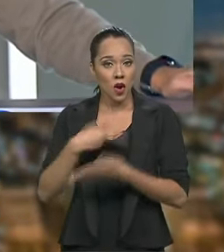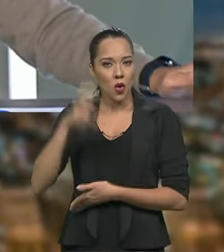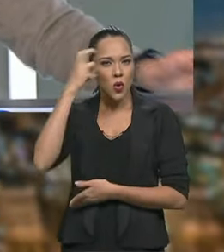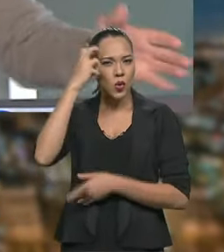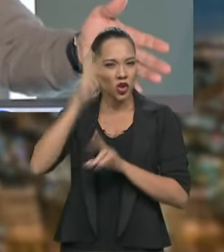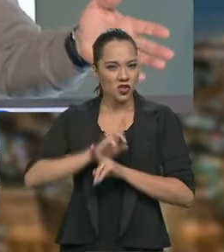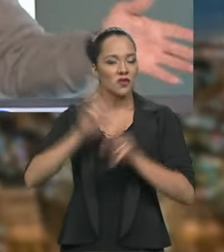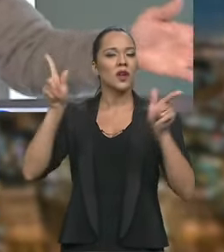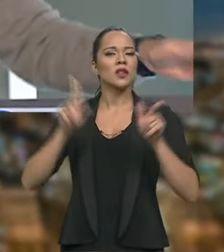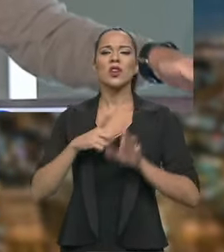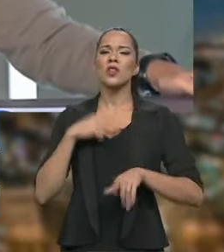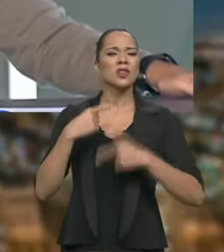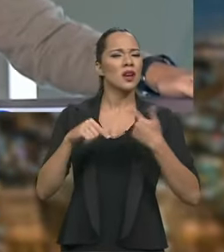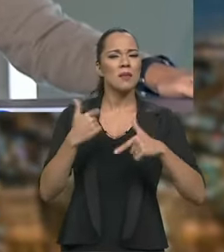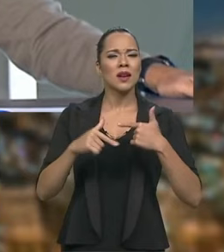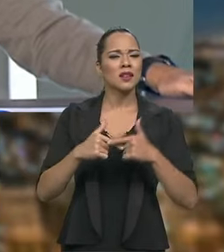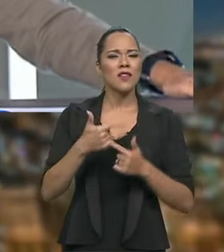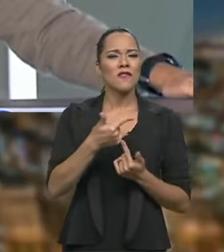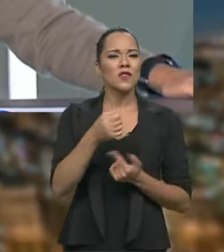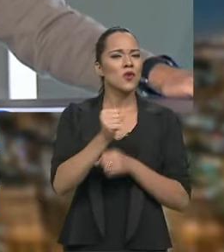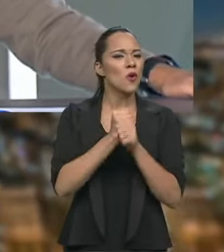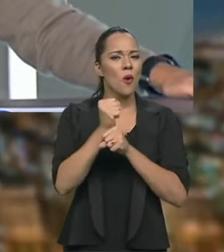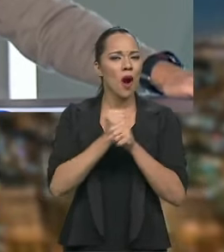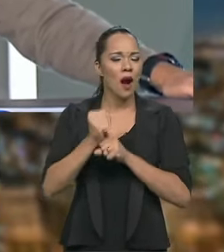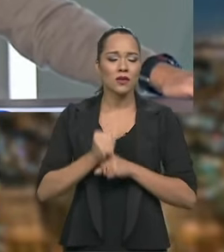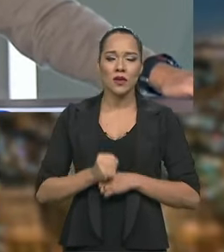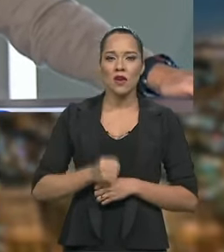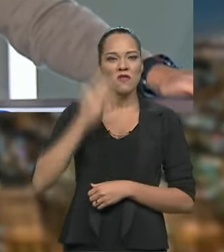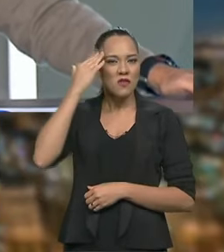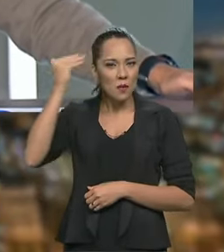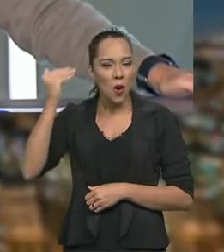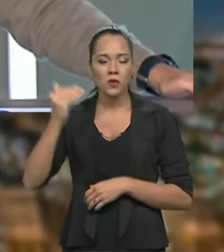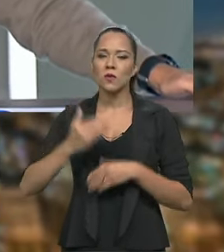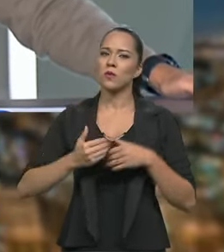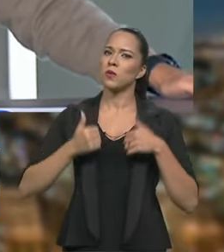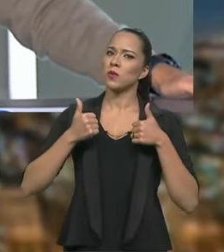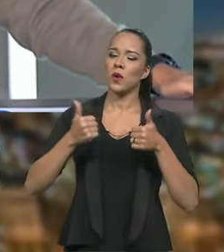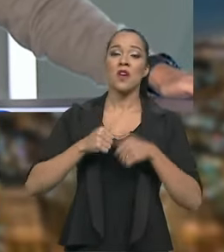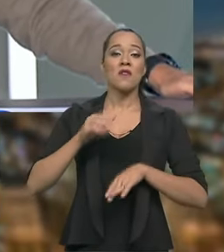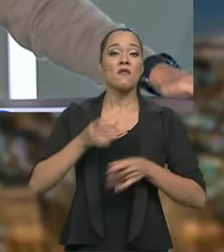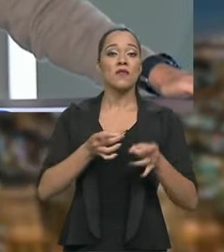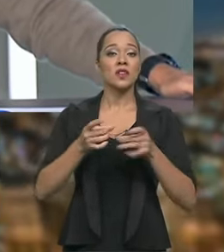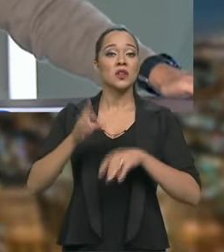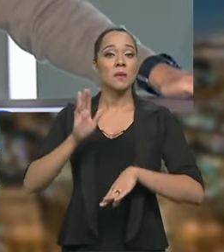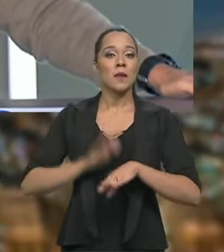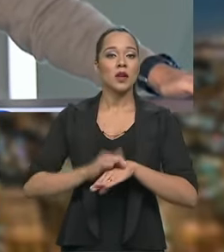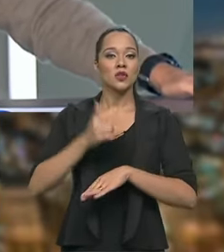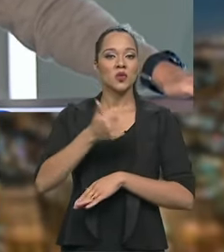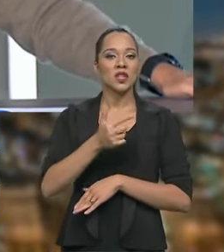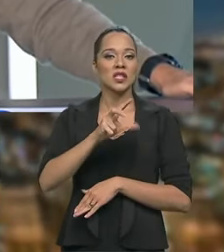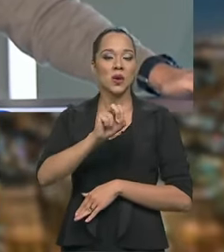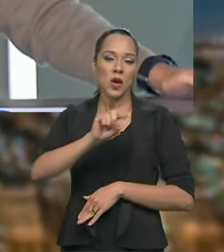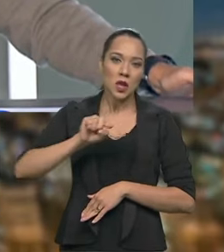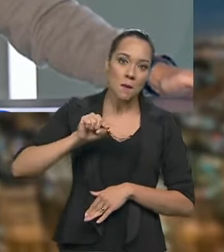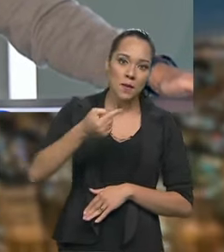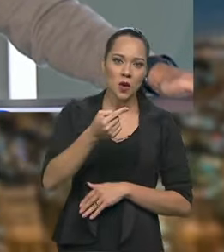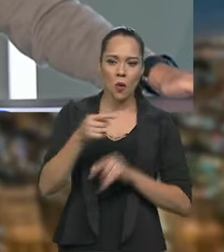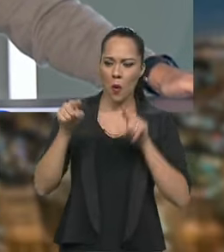diferente. E estou trabalhando há 28 anos. Foi um sucesso? Foi. Vendi mais de 250 mil aparelhos.